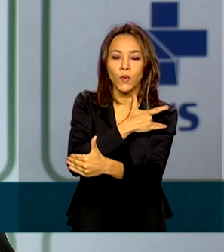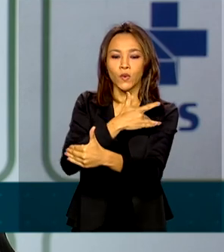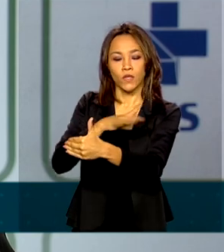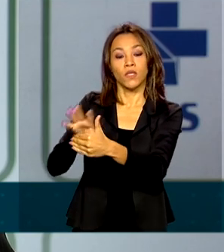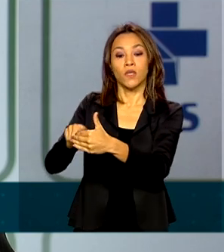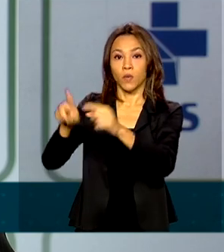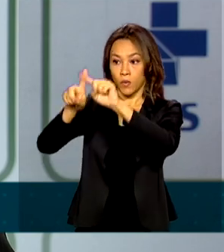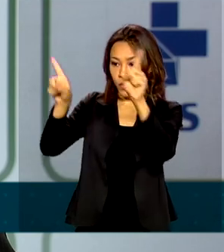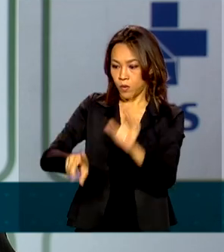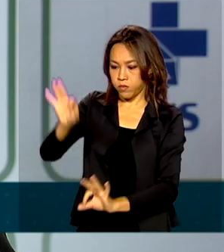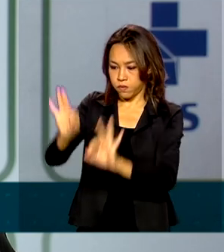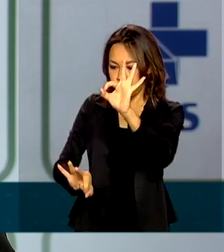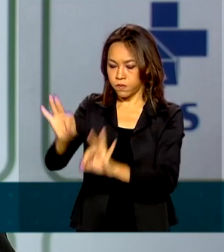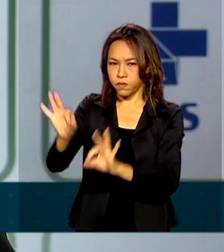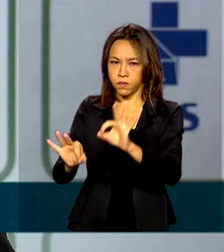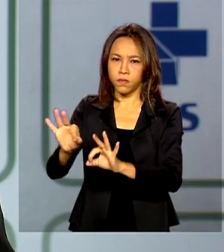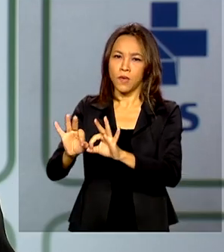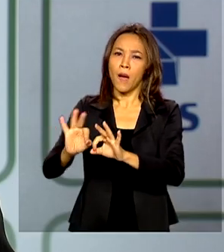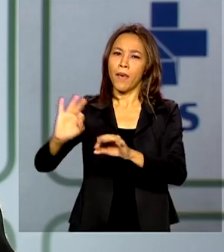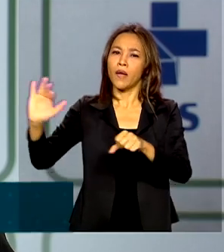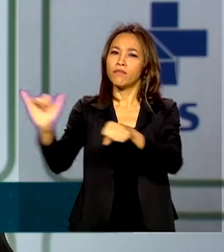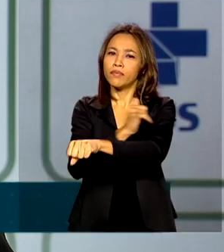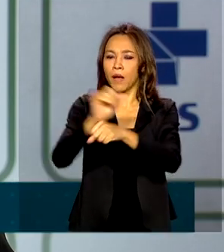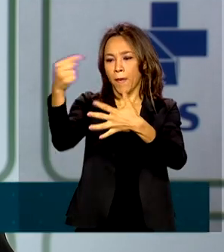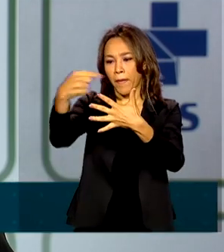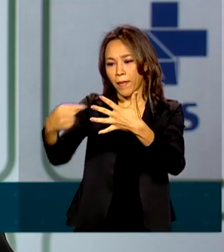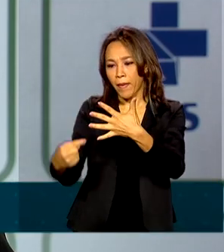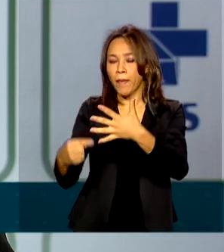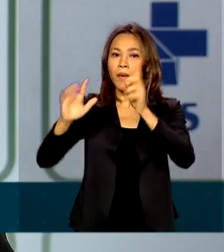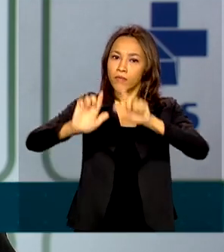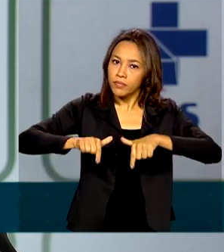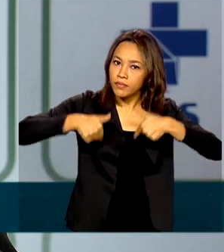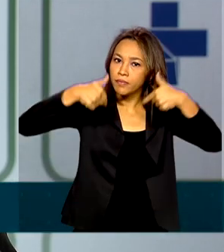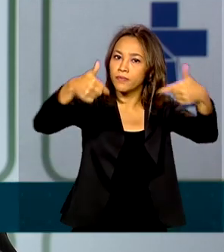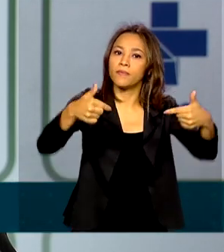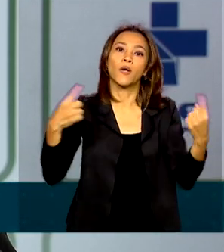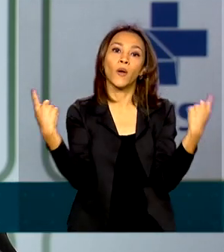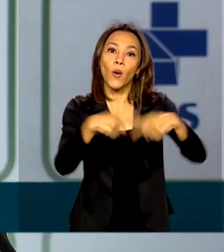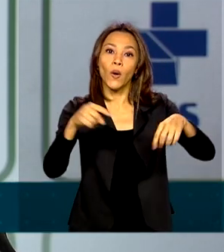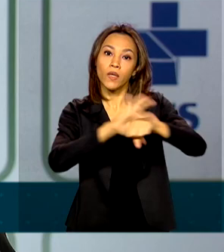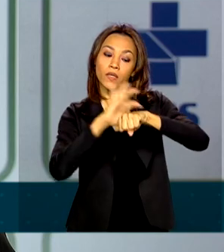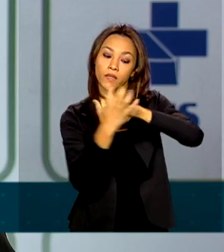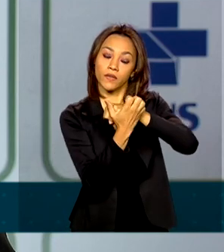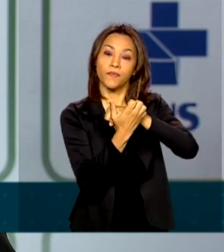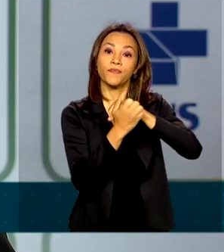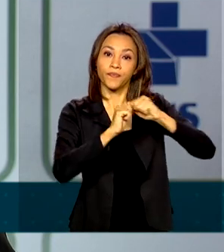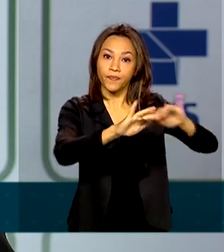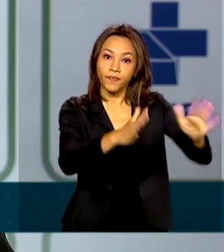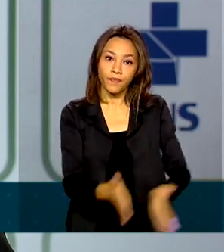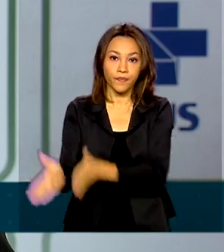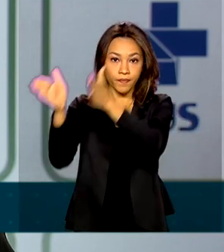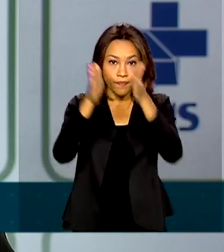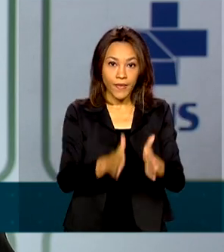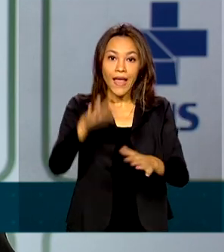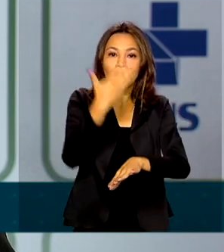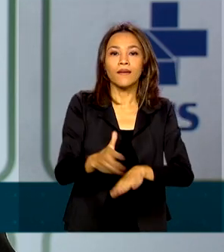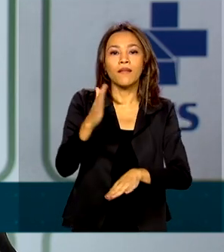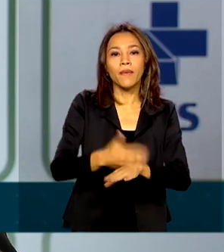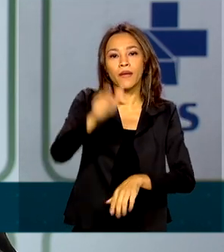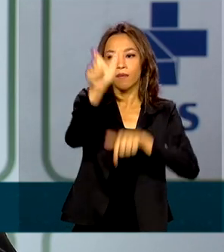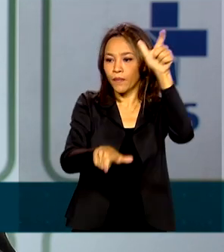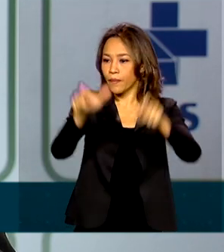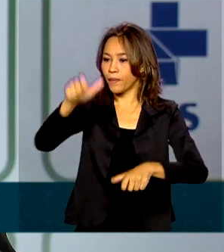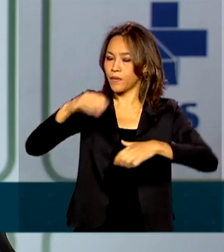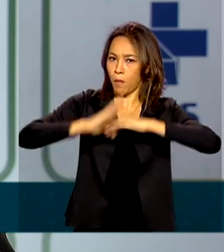de Operacionalização da Vacinação contra a Covid-19, treinamentos de profissionais que vacinarão a população,